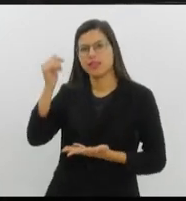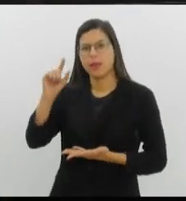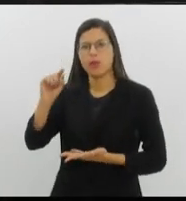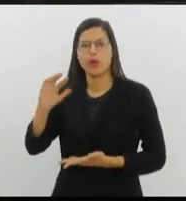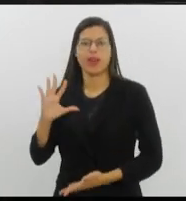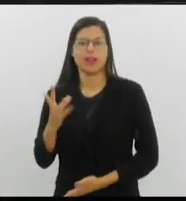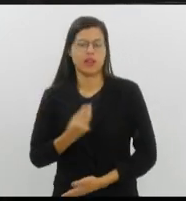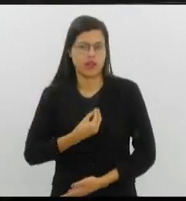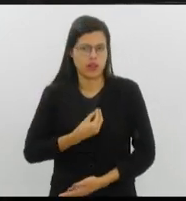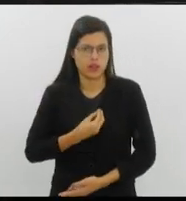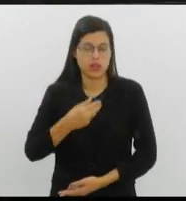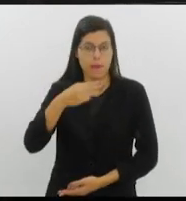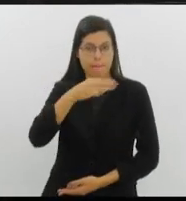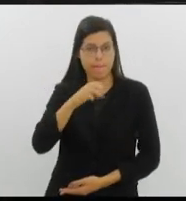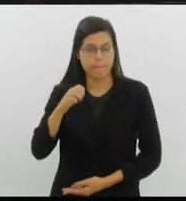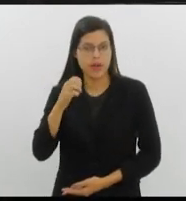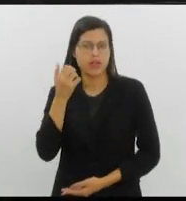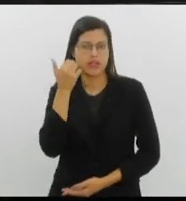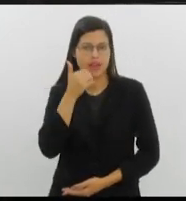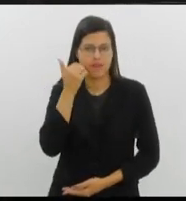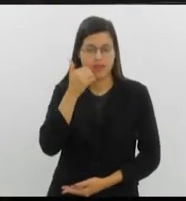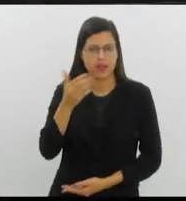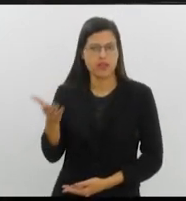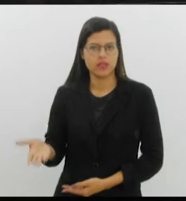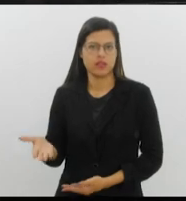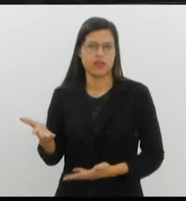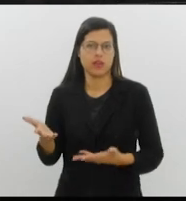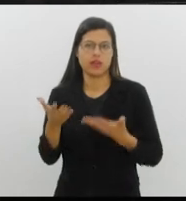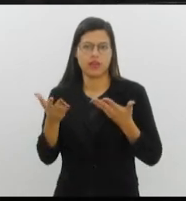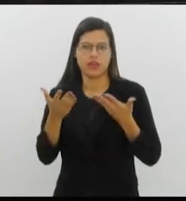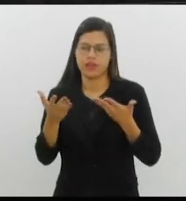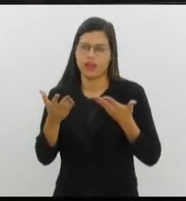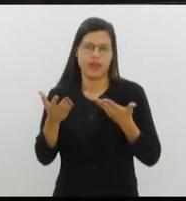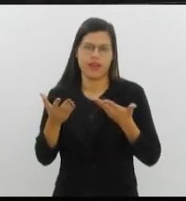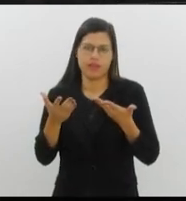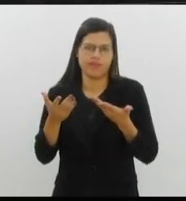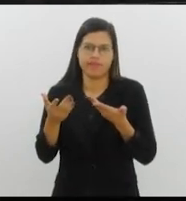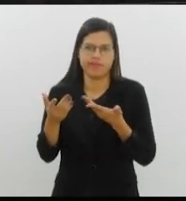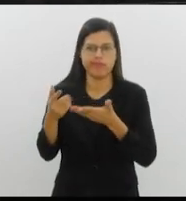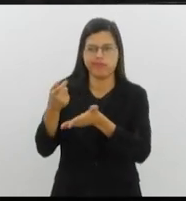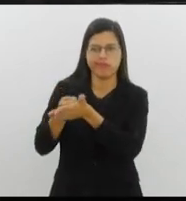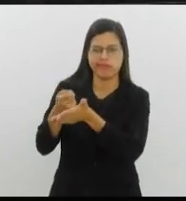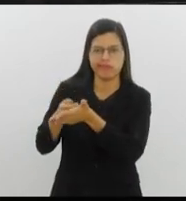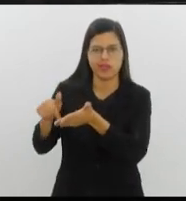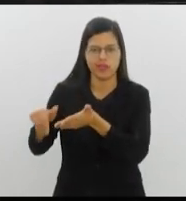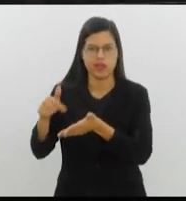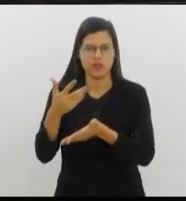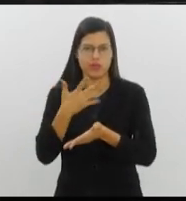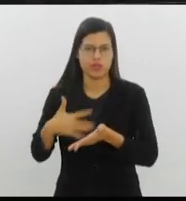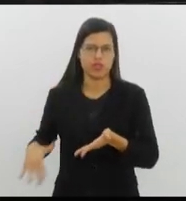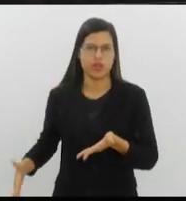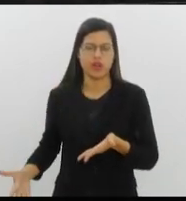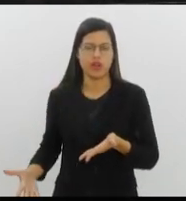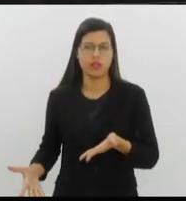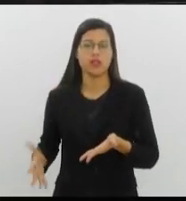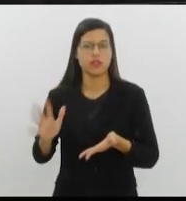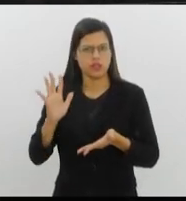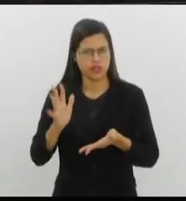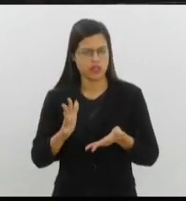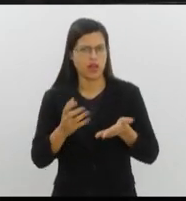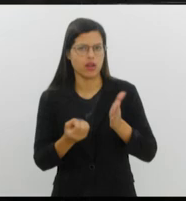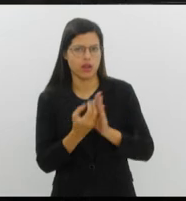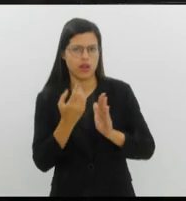ordinárias, que estão querendo lacrar em cima de seus filhos. Aqui, já protocolamos leis para tentar proteger nossas crianças.